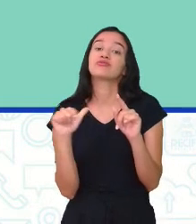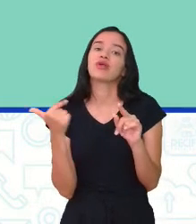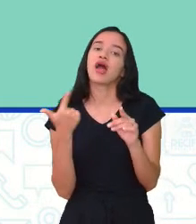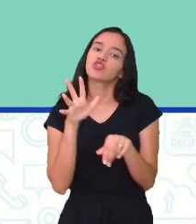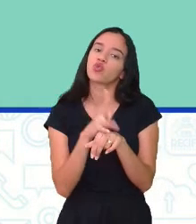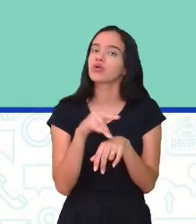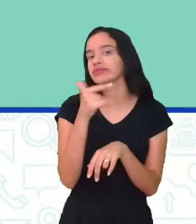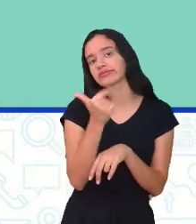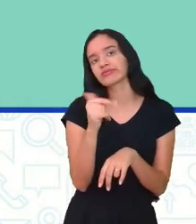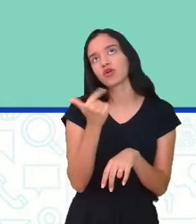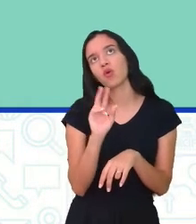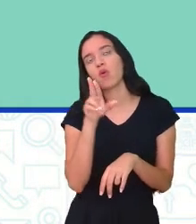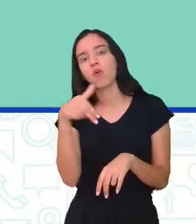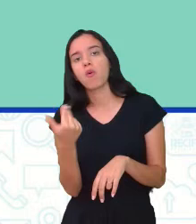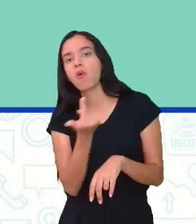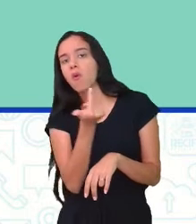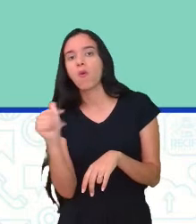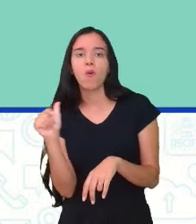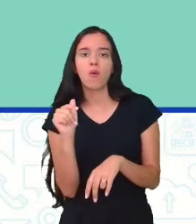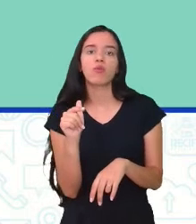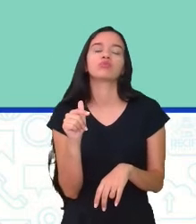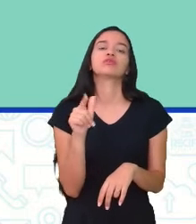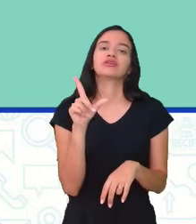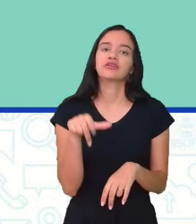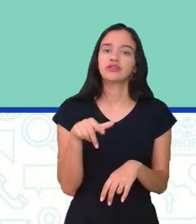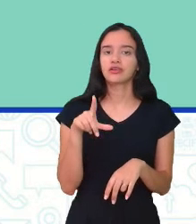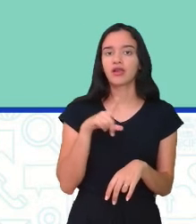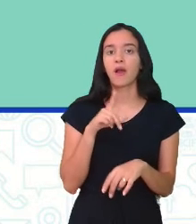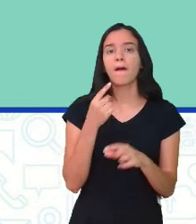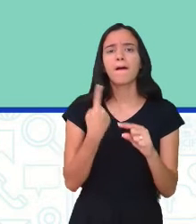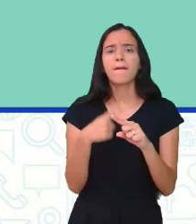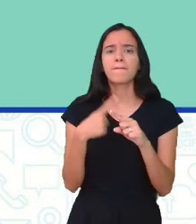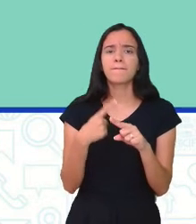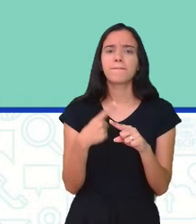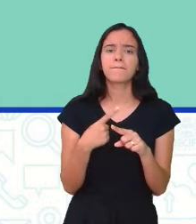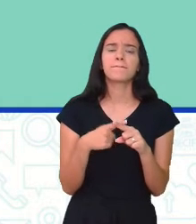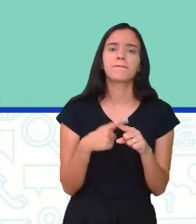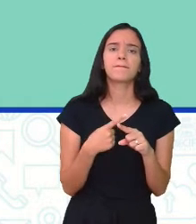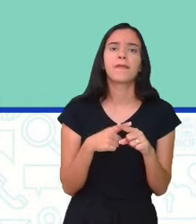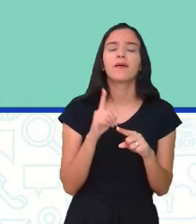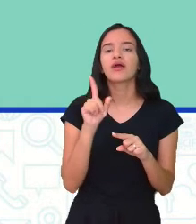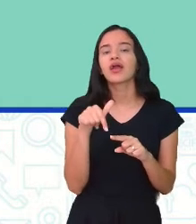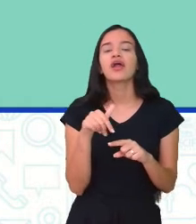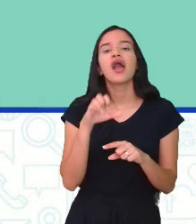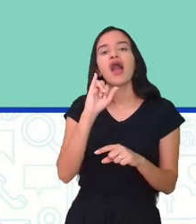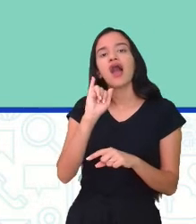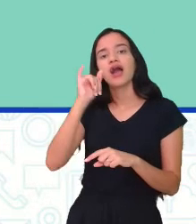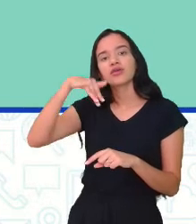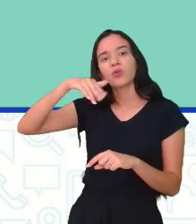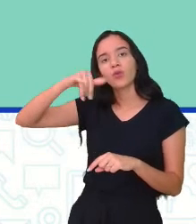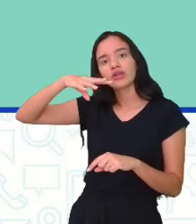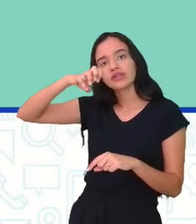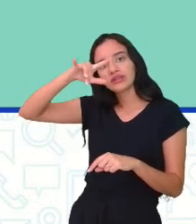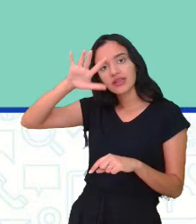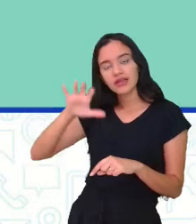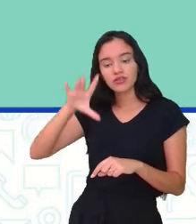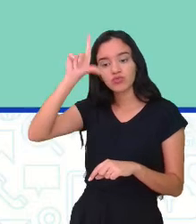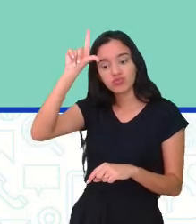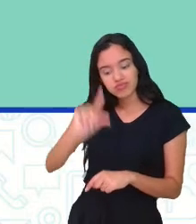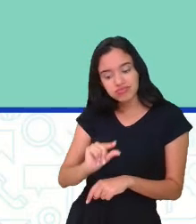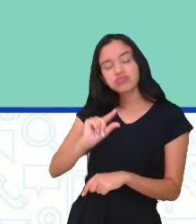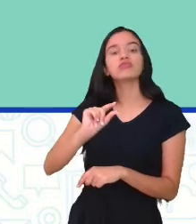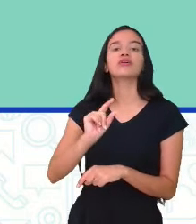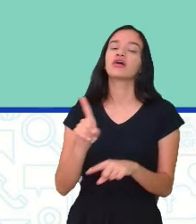doença ou outras doenças que lhe acometem porque esse vírus ele baixa a sua imunidade e ele afeta